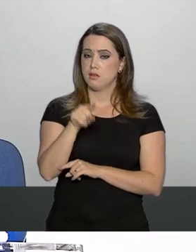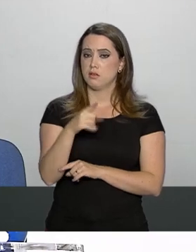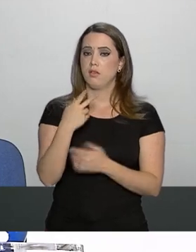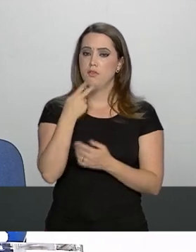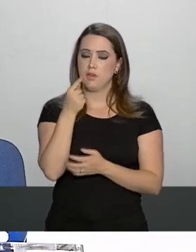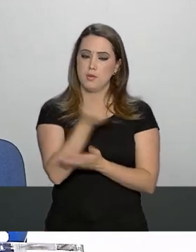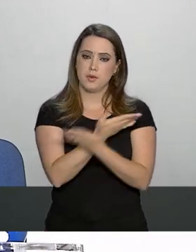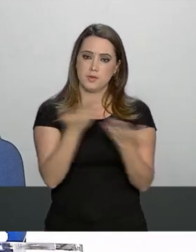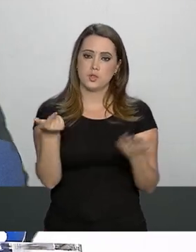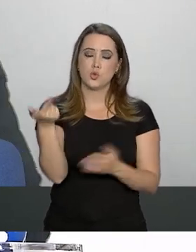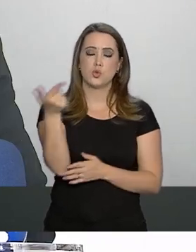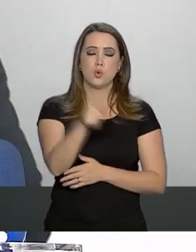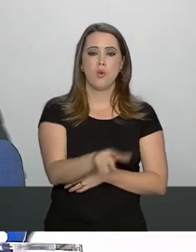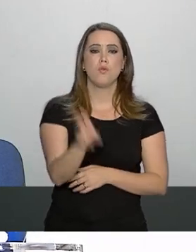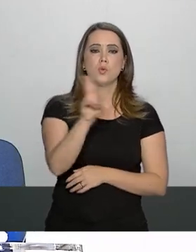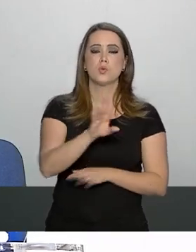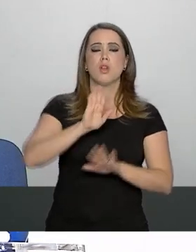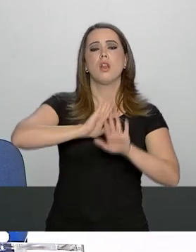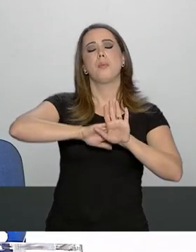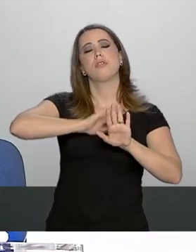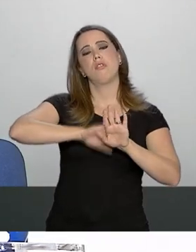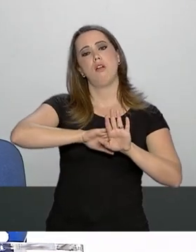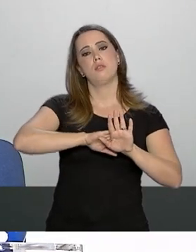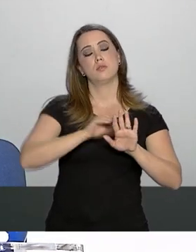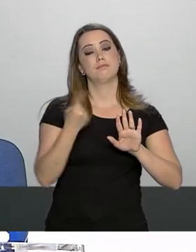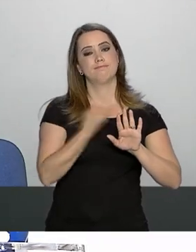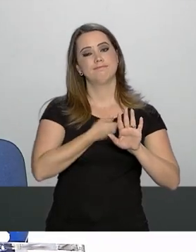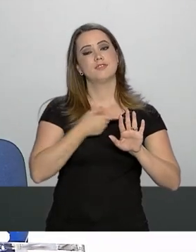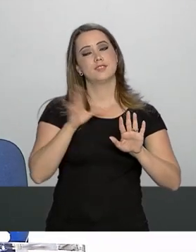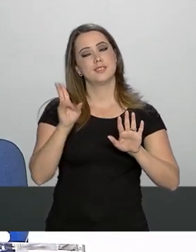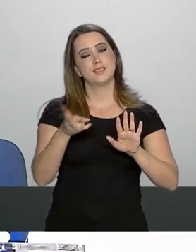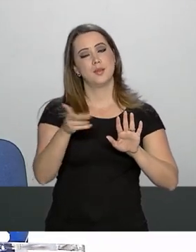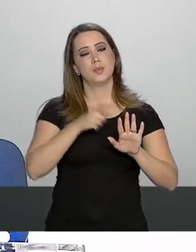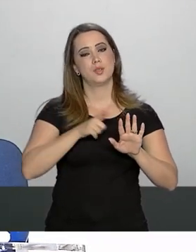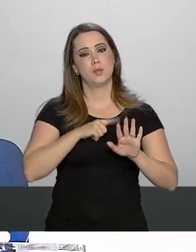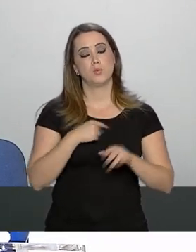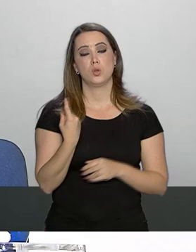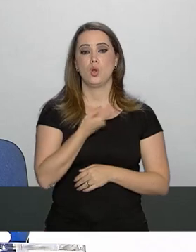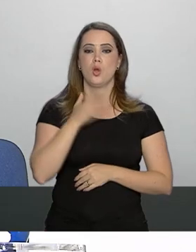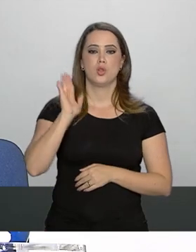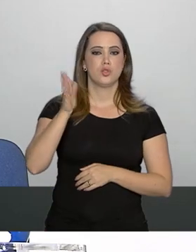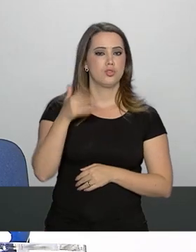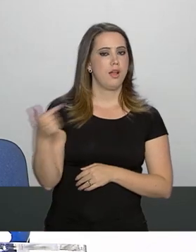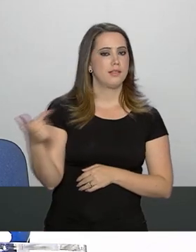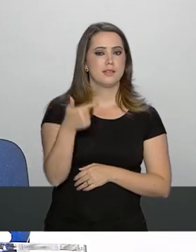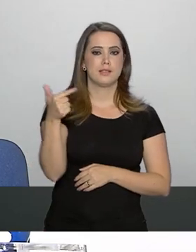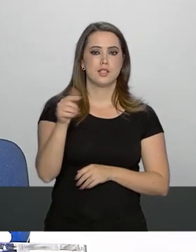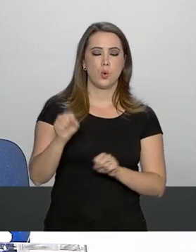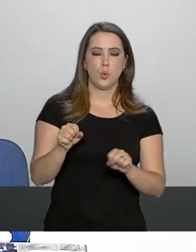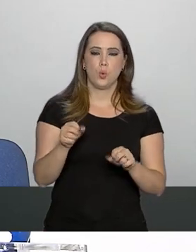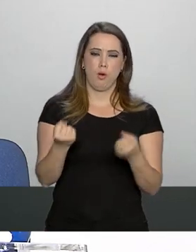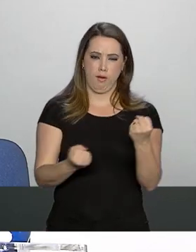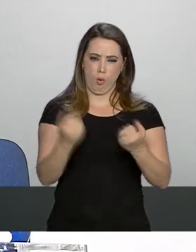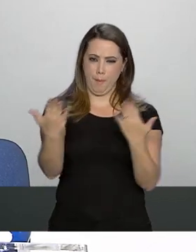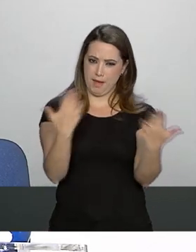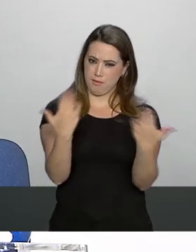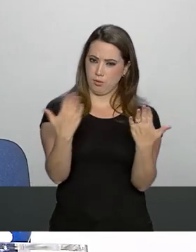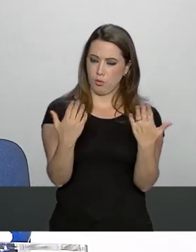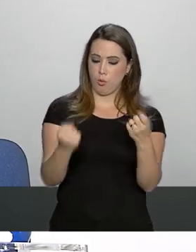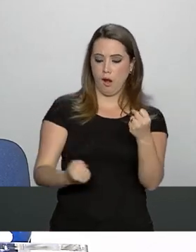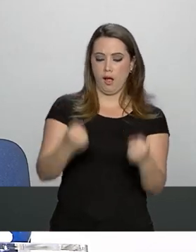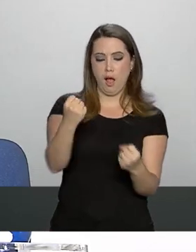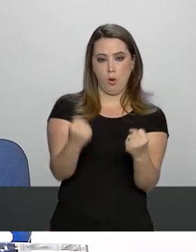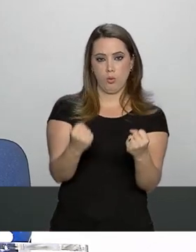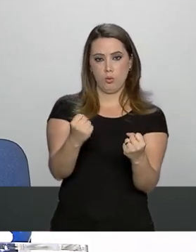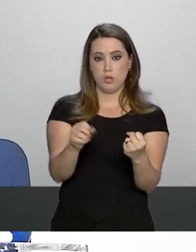usando mais uma das metáforas que nos são peculiares, nós já passamos a segunda no carro. O